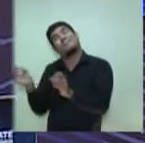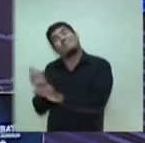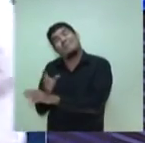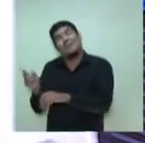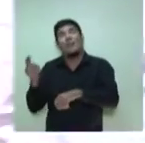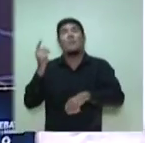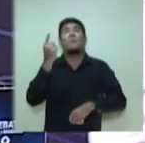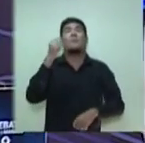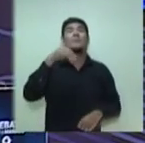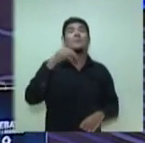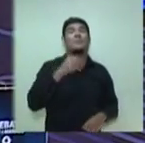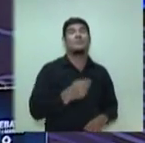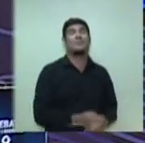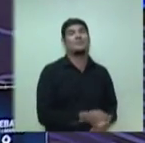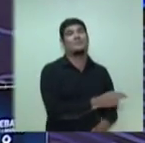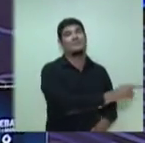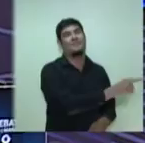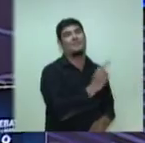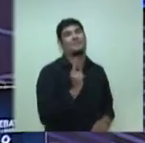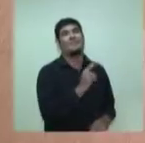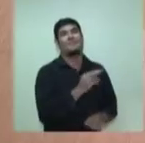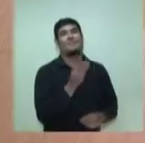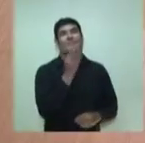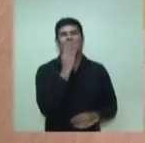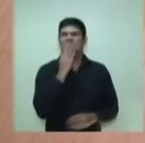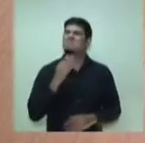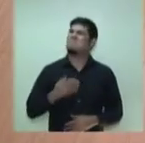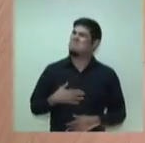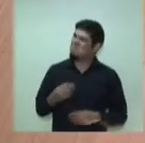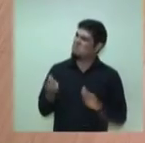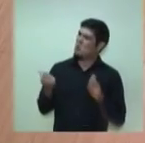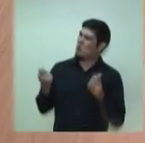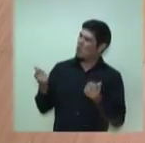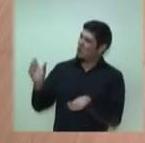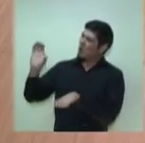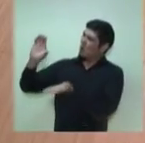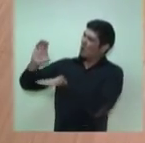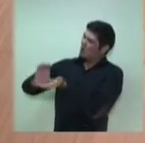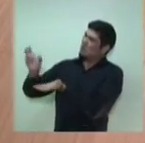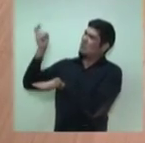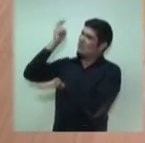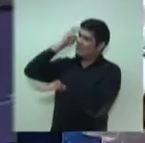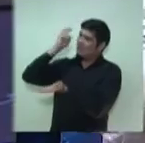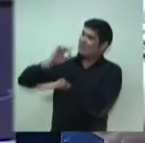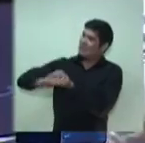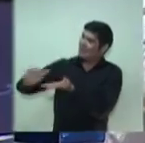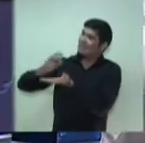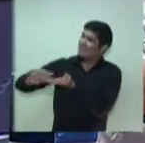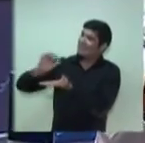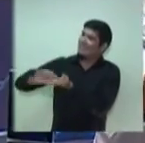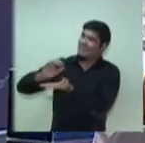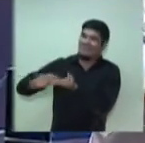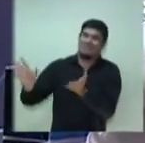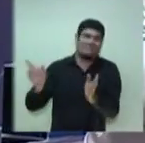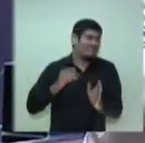temos agora um minuto para o candidato Arthur Neto. E haja dinheiro para manter tanto a Secretaria. É por isso que eu não quis fazer aliança com políticos. A minha